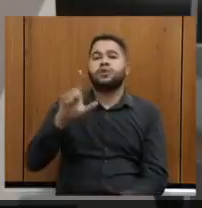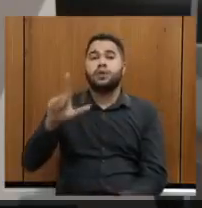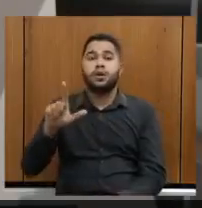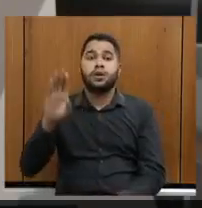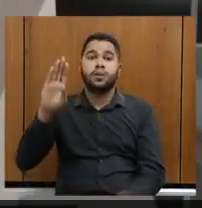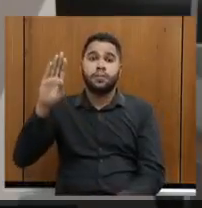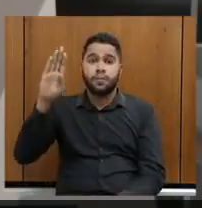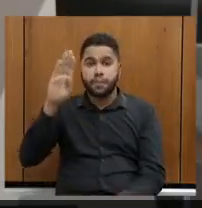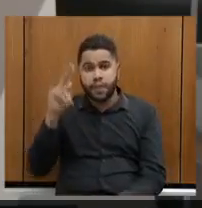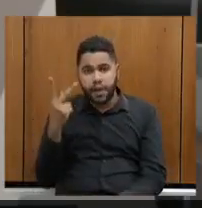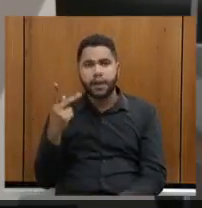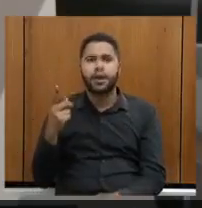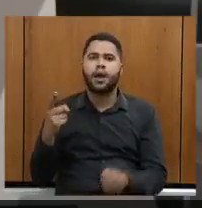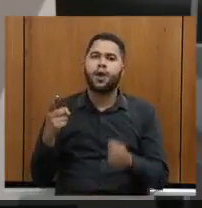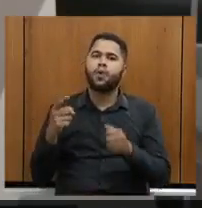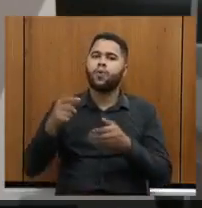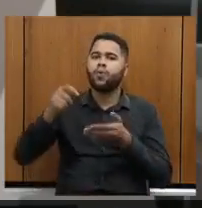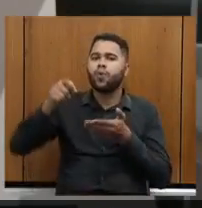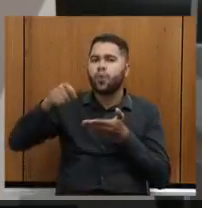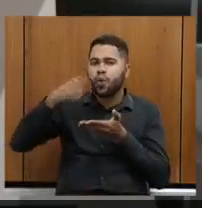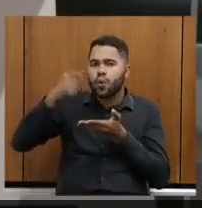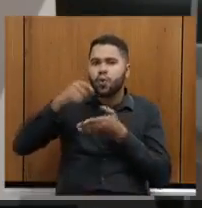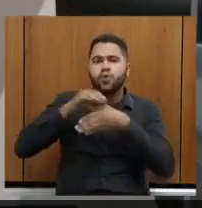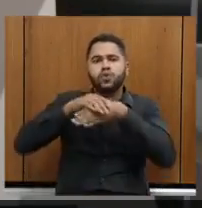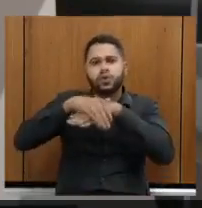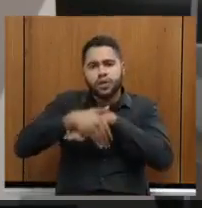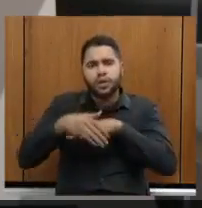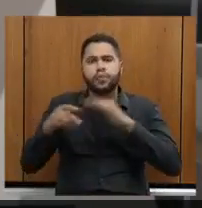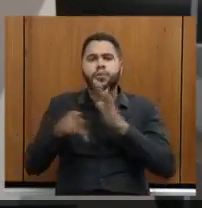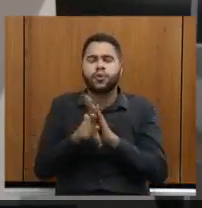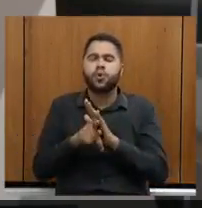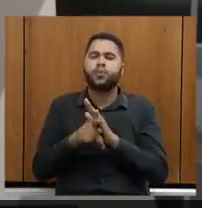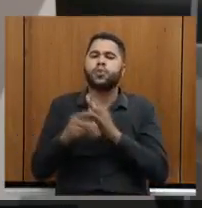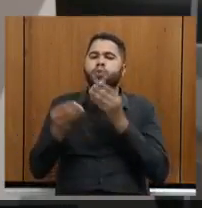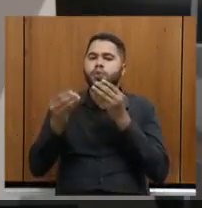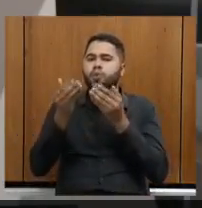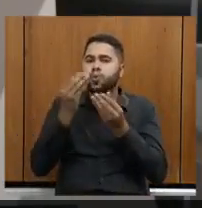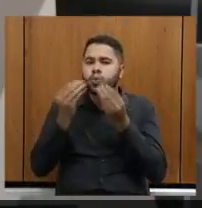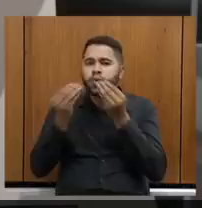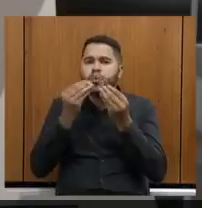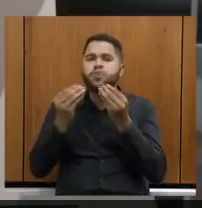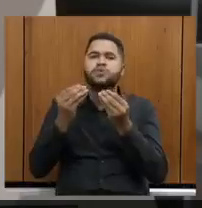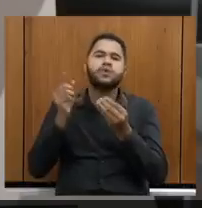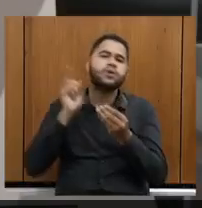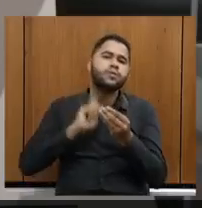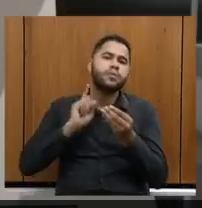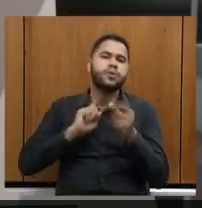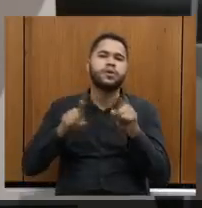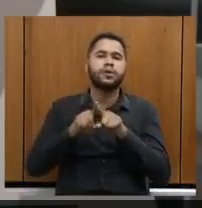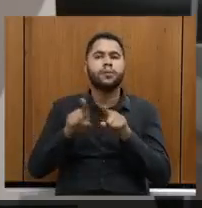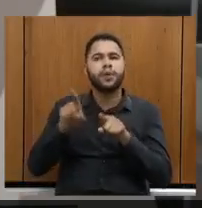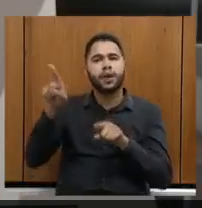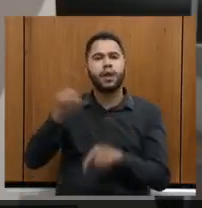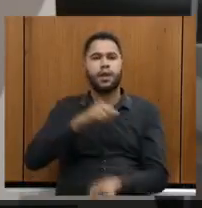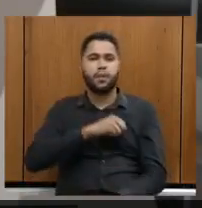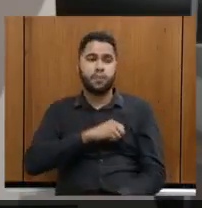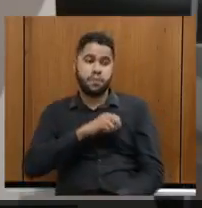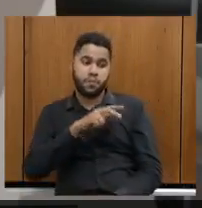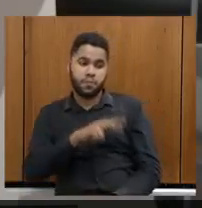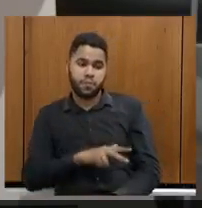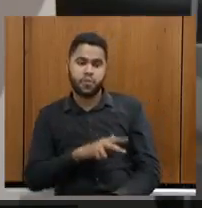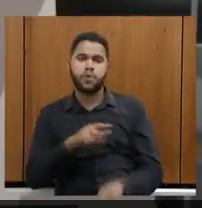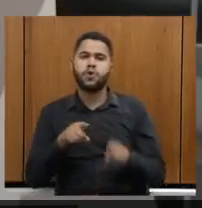jantar da Cozinha Mineira e da Cidade Gastronômica de Belo Horizonte, em Portugal, e um volume de negócios